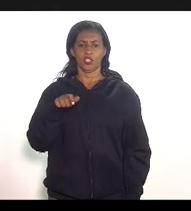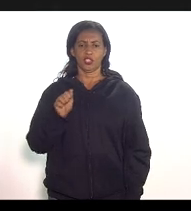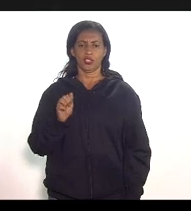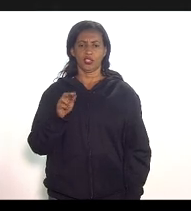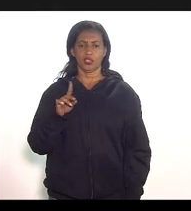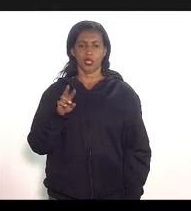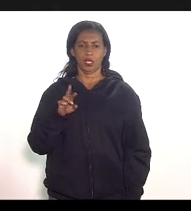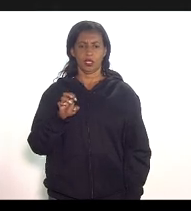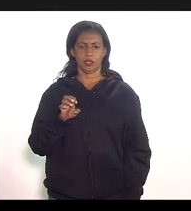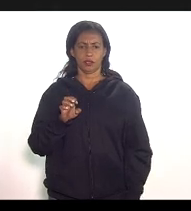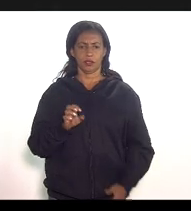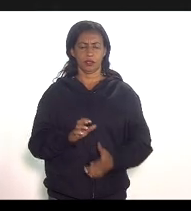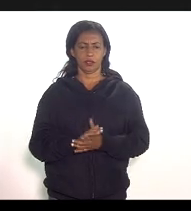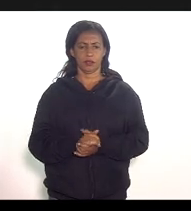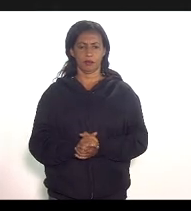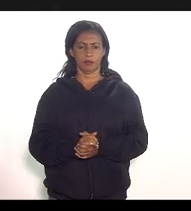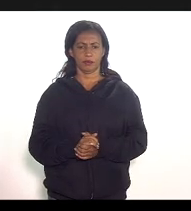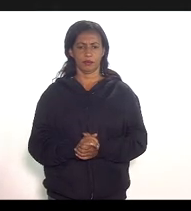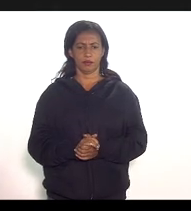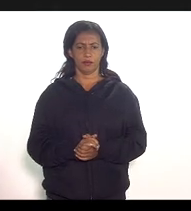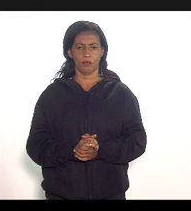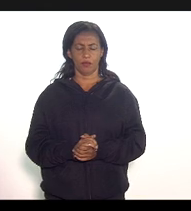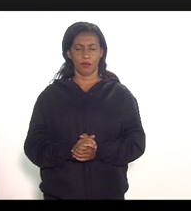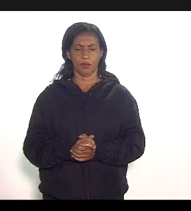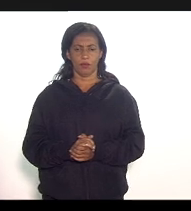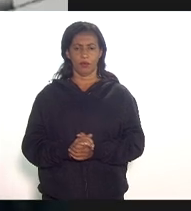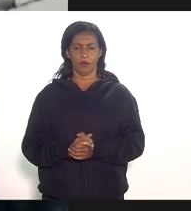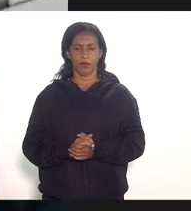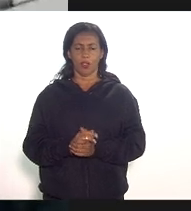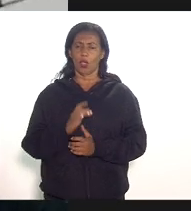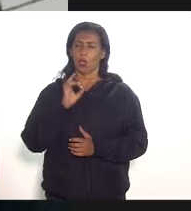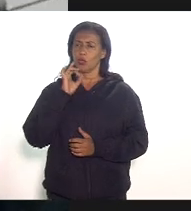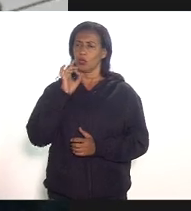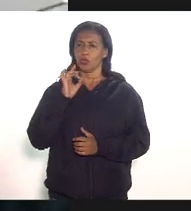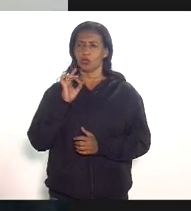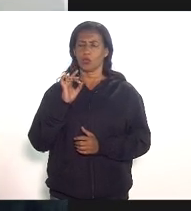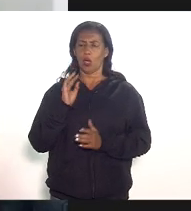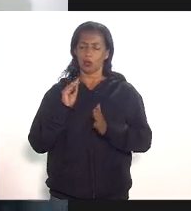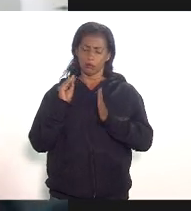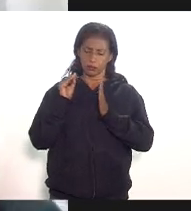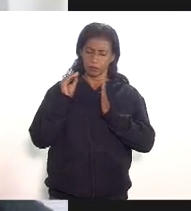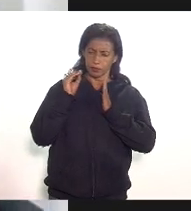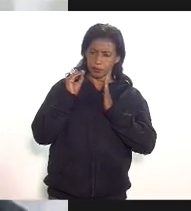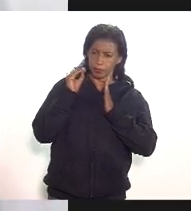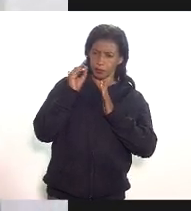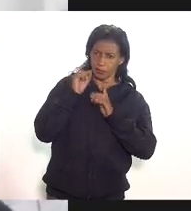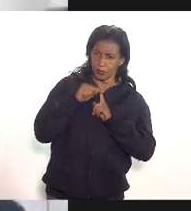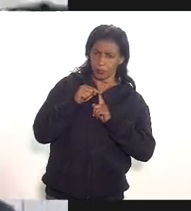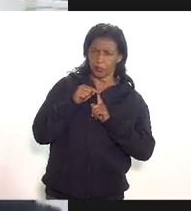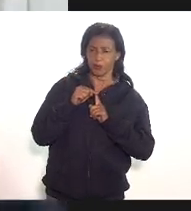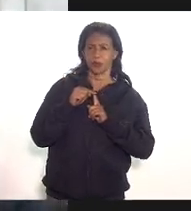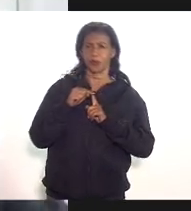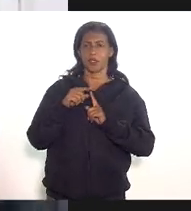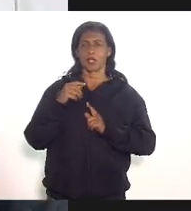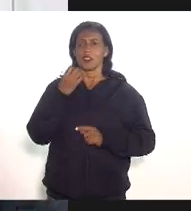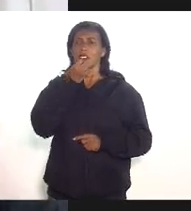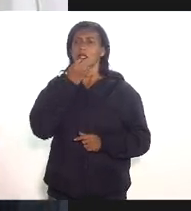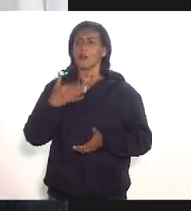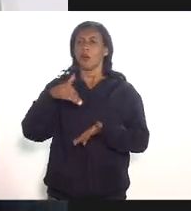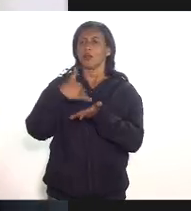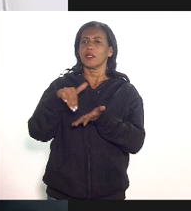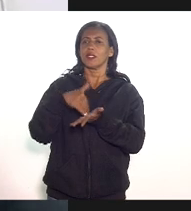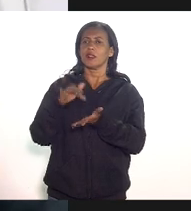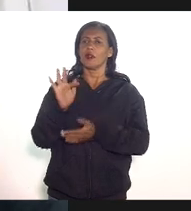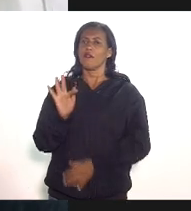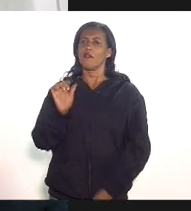não só reforçar esse seu ponto em que seria de bom tom a Secretaria de Fazenda